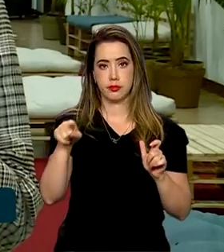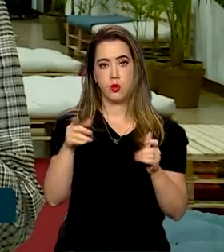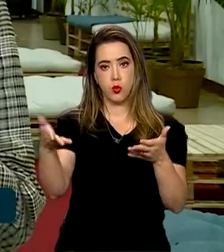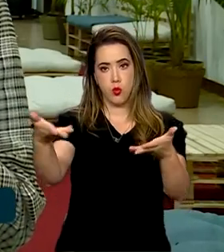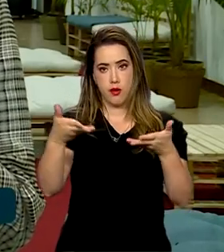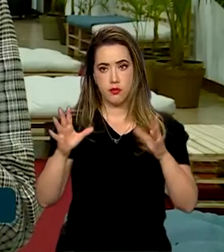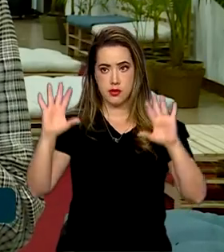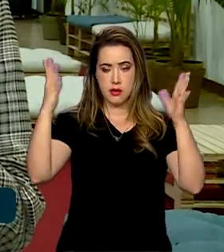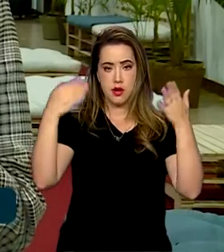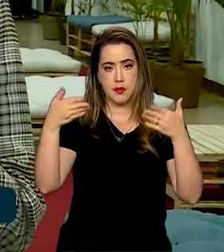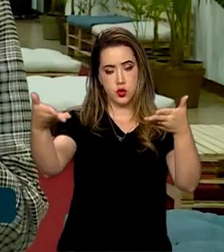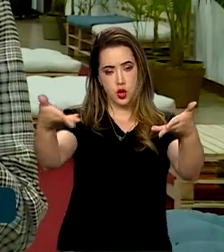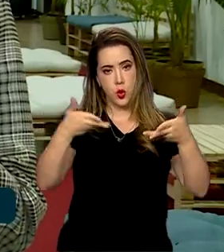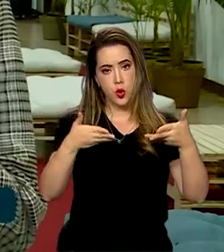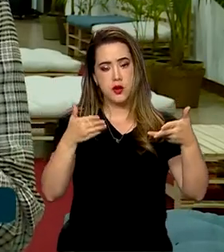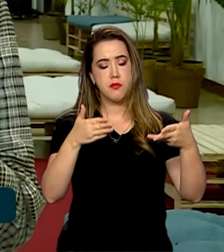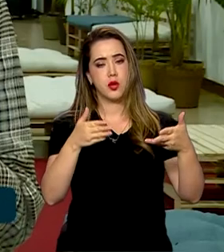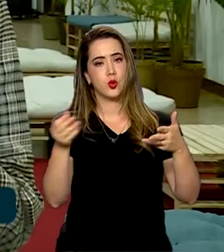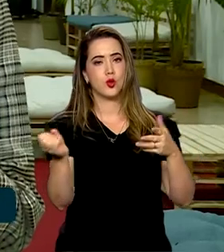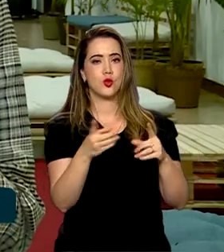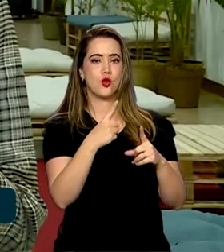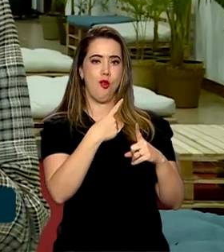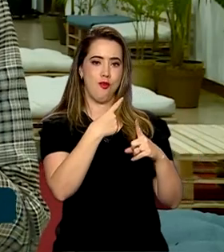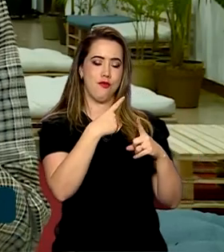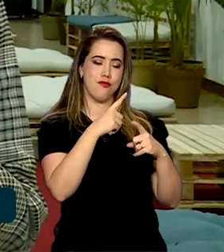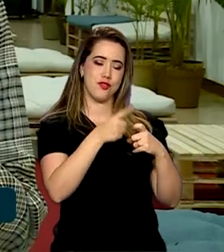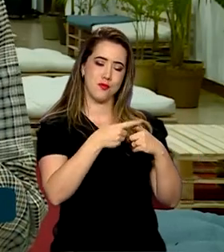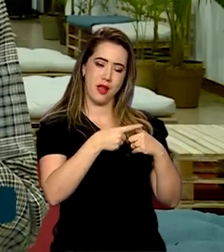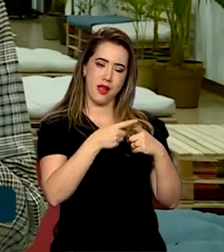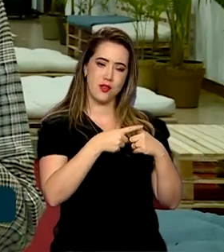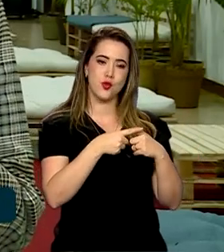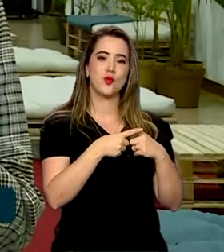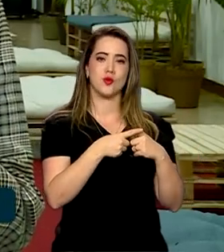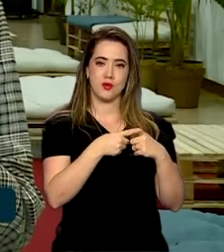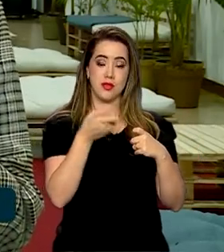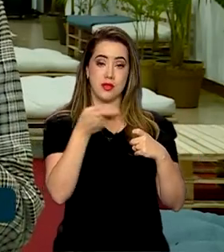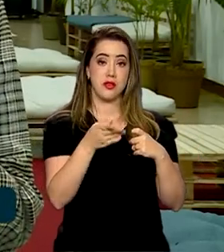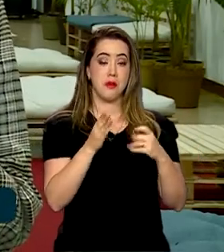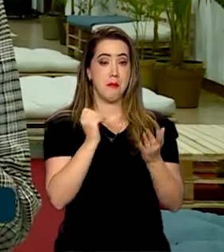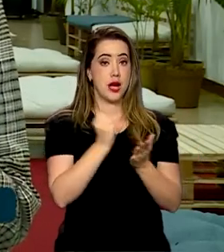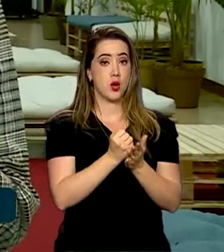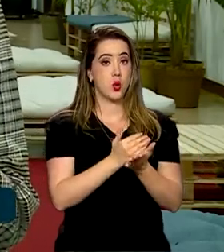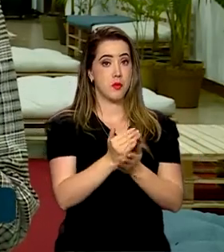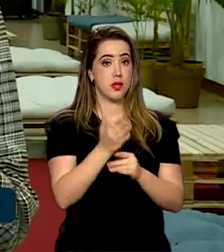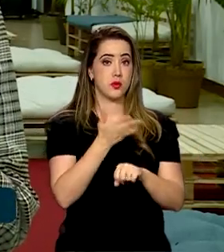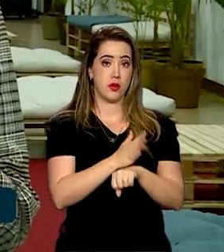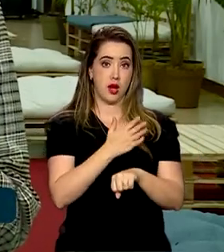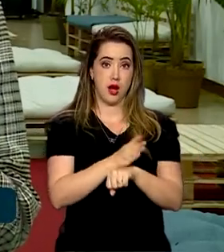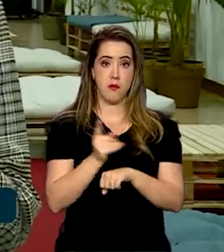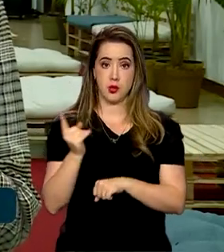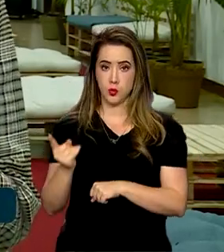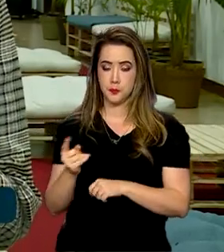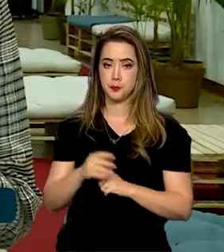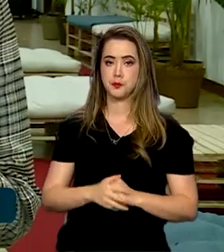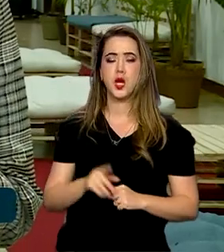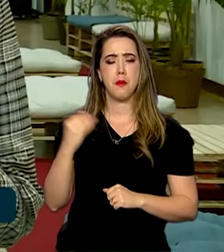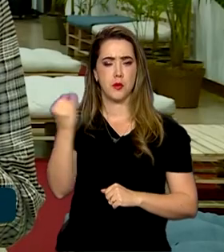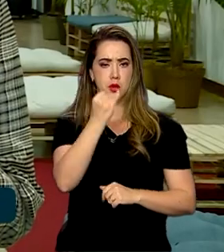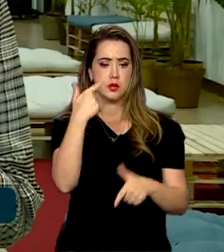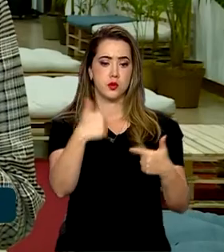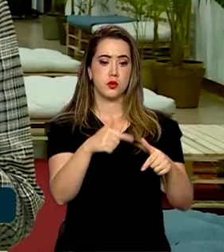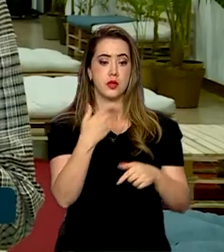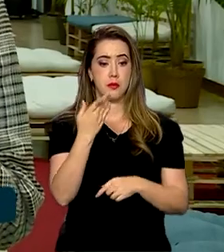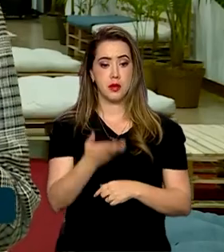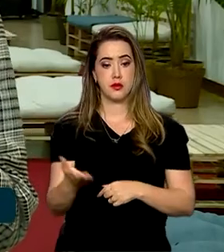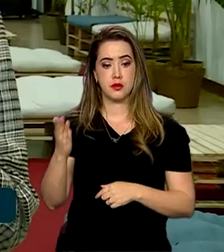desses médicos e que marca o início da capacitação. Ela falou sobre a importância da atuação desses profissionais